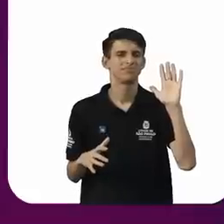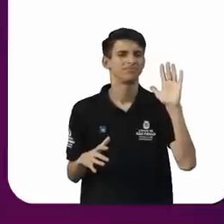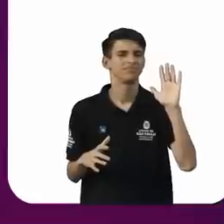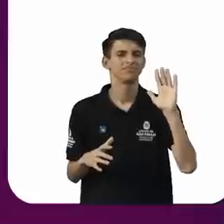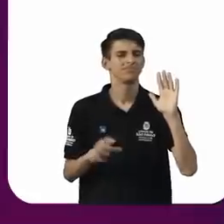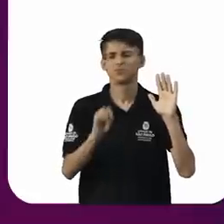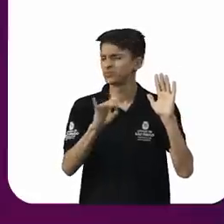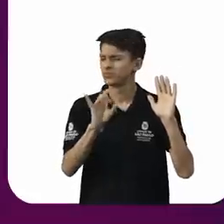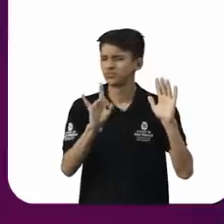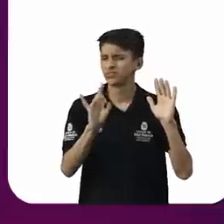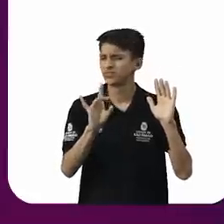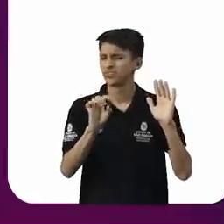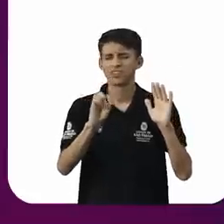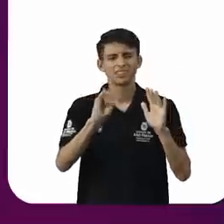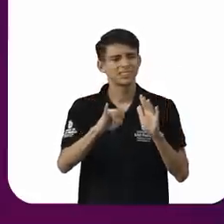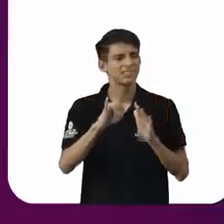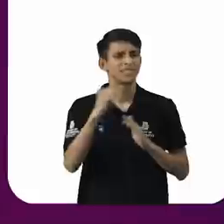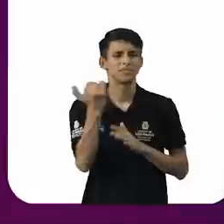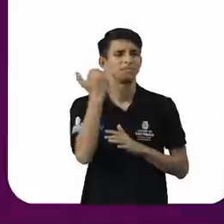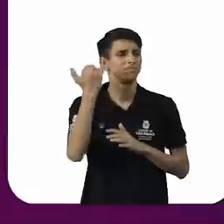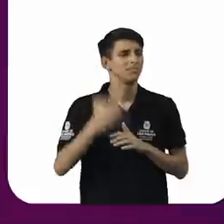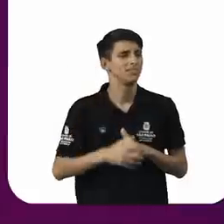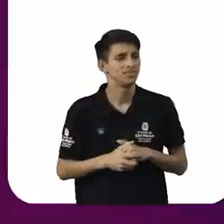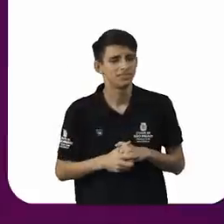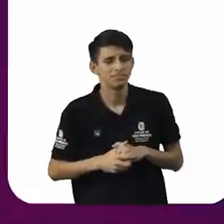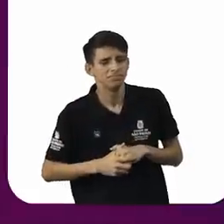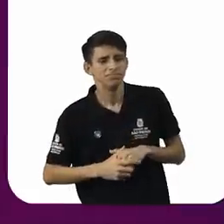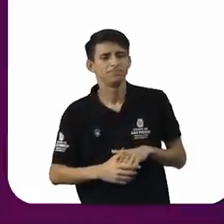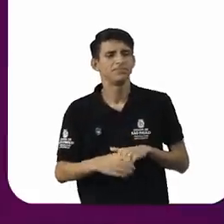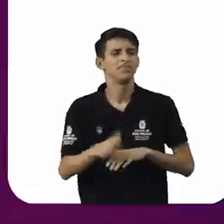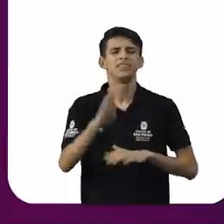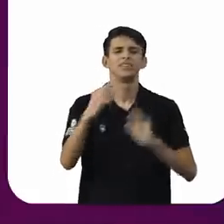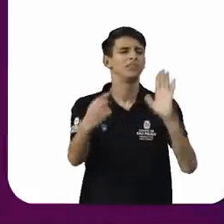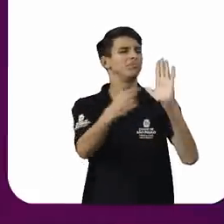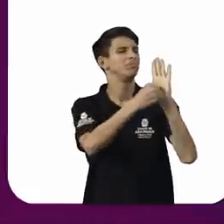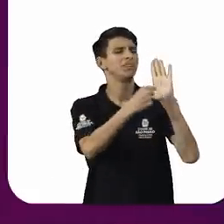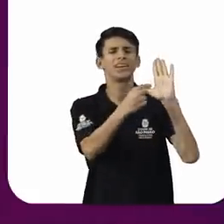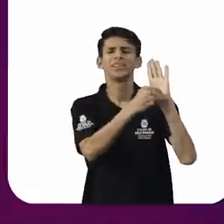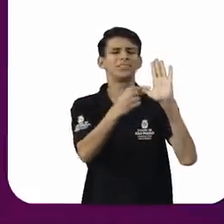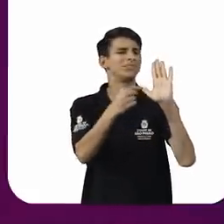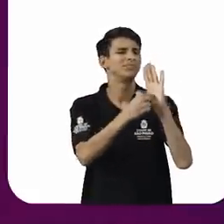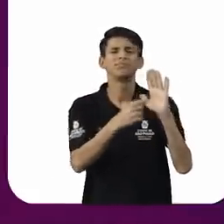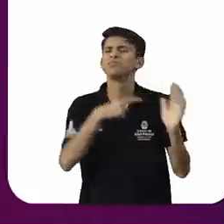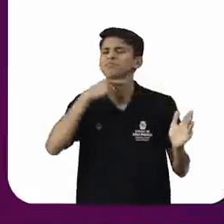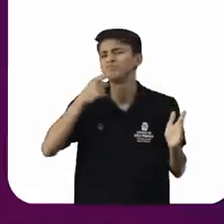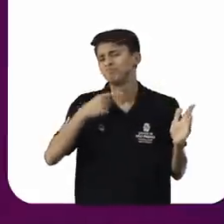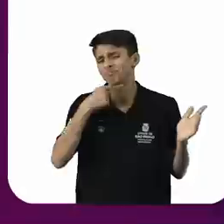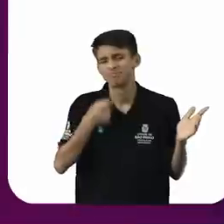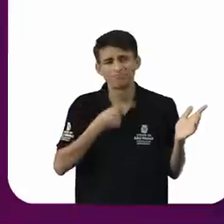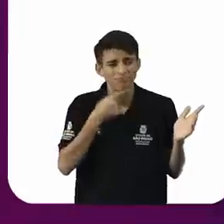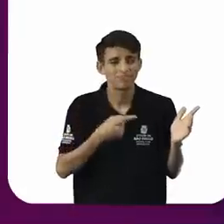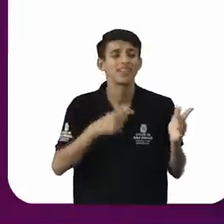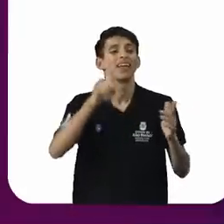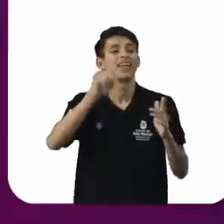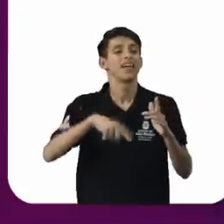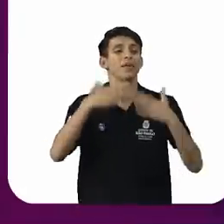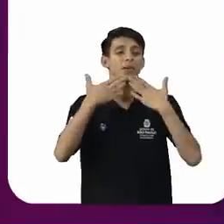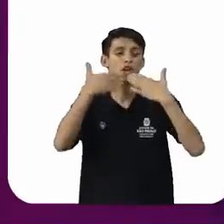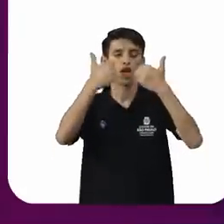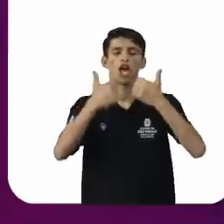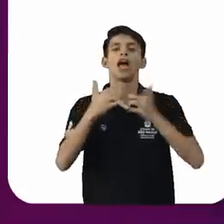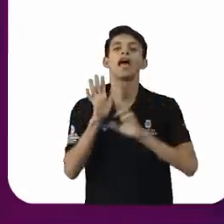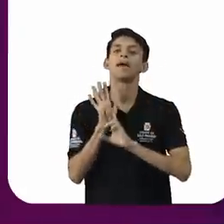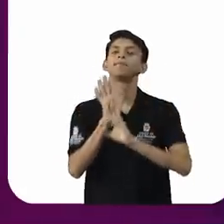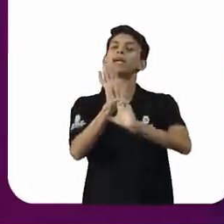importante, não é pai, se for... BO em geral, dá BO, dá BO. É melhor a gente representar